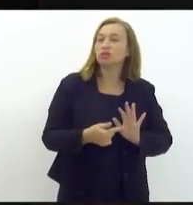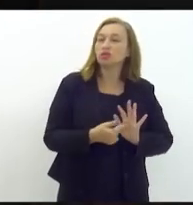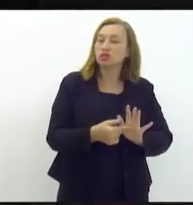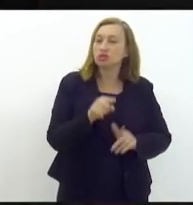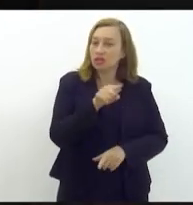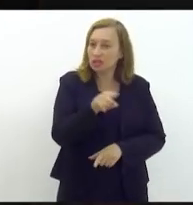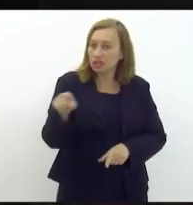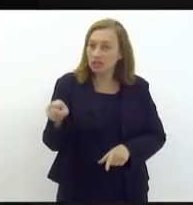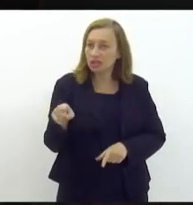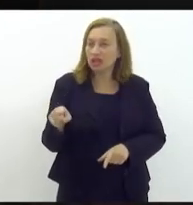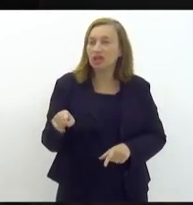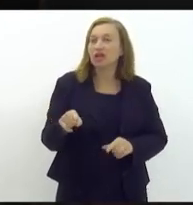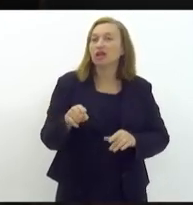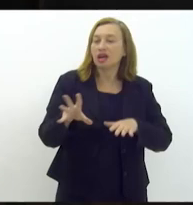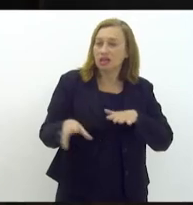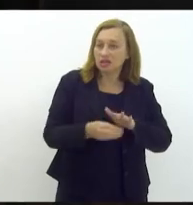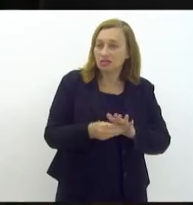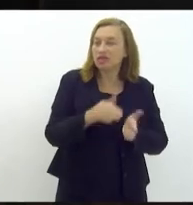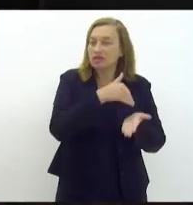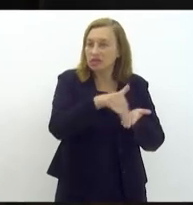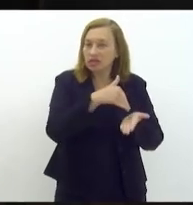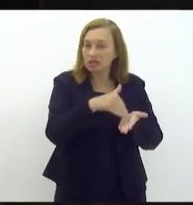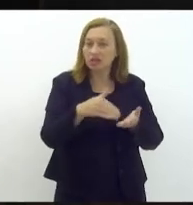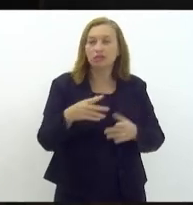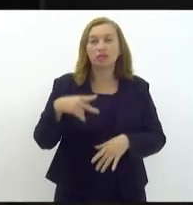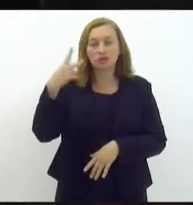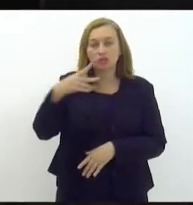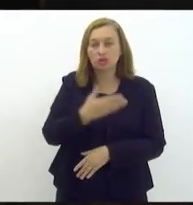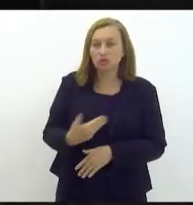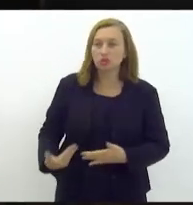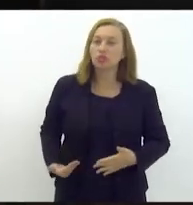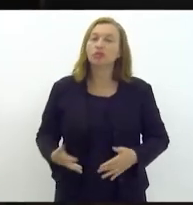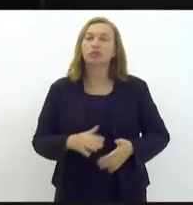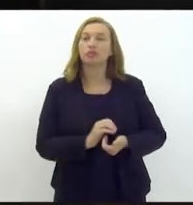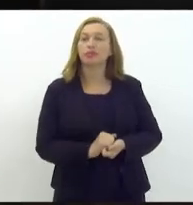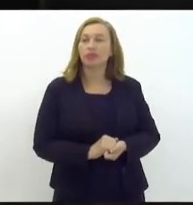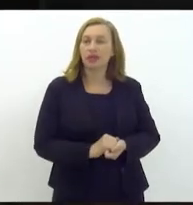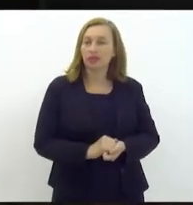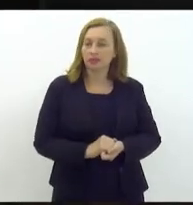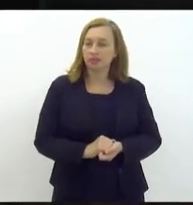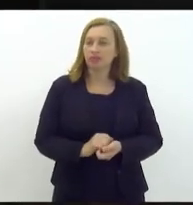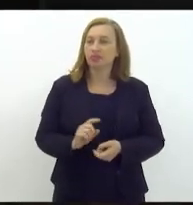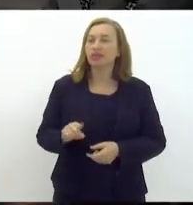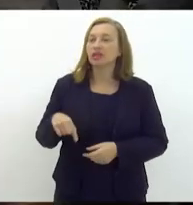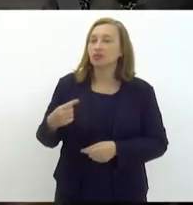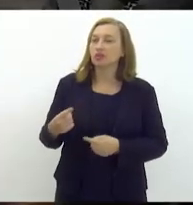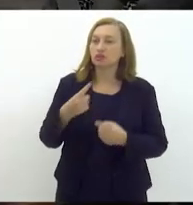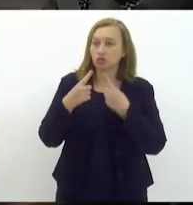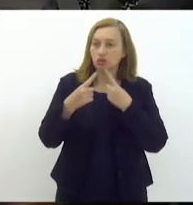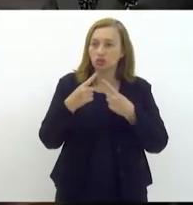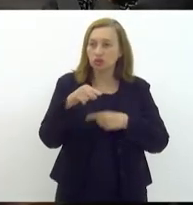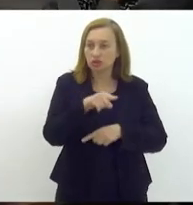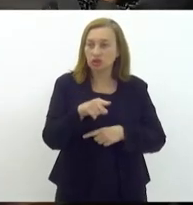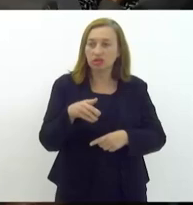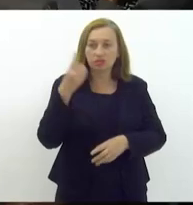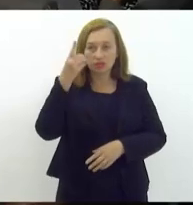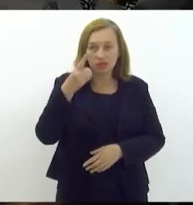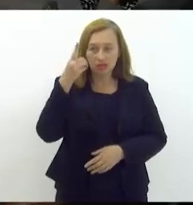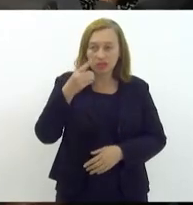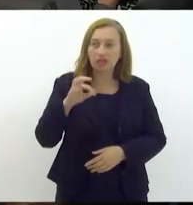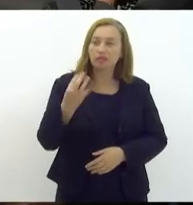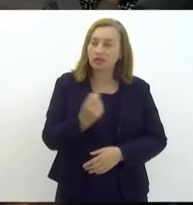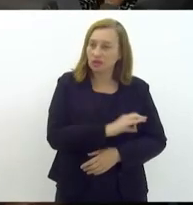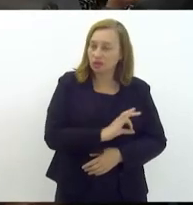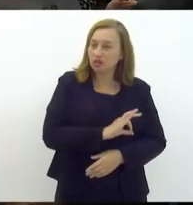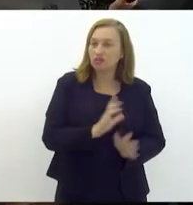as emendas na secretaria para as políticas. Vai depois discutir porque a deputada Marca Rocha ainda vai concluir a fala